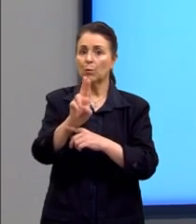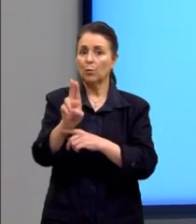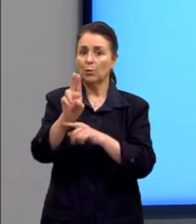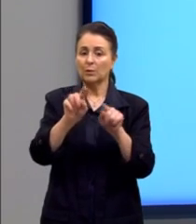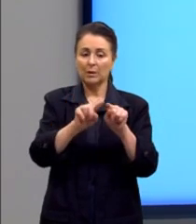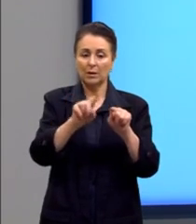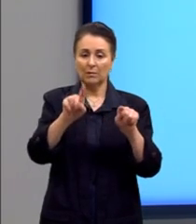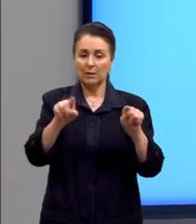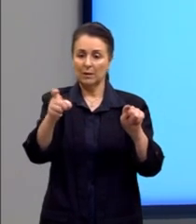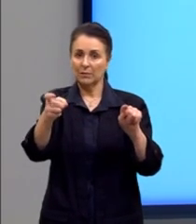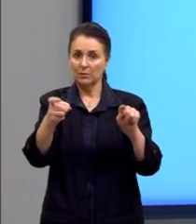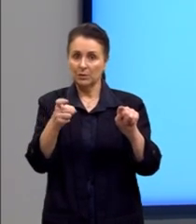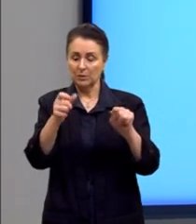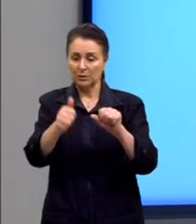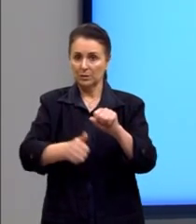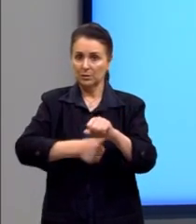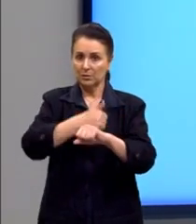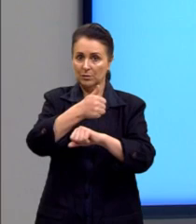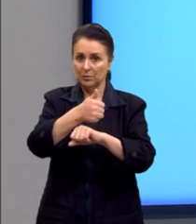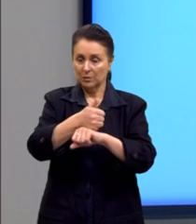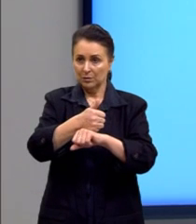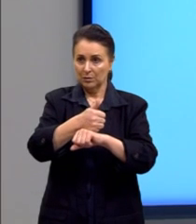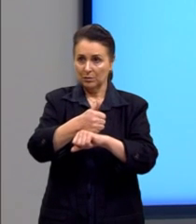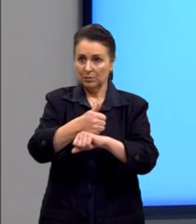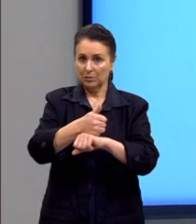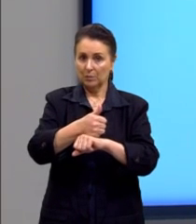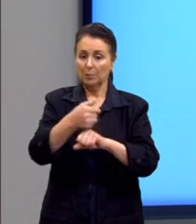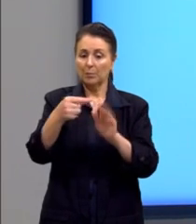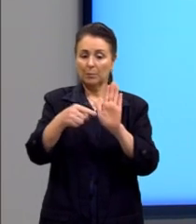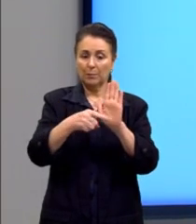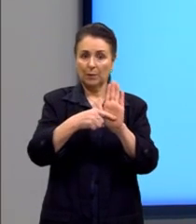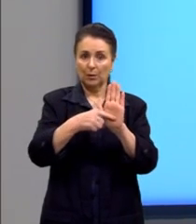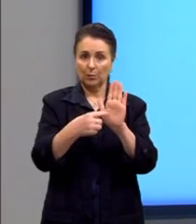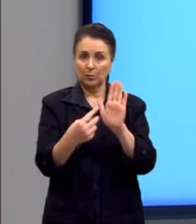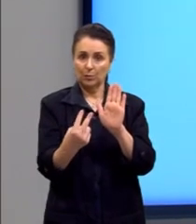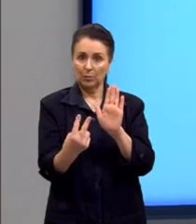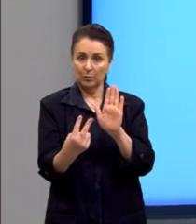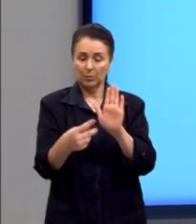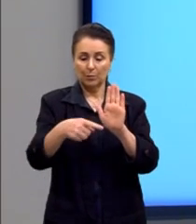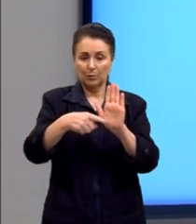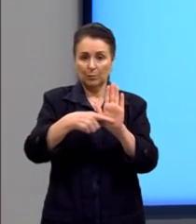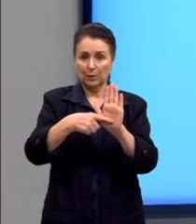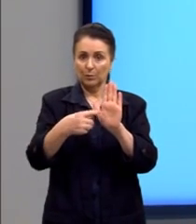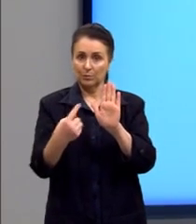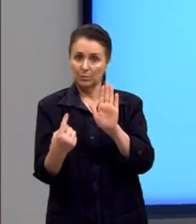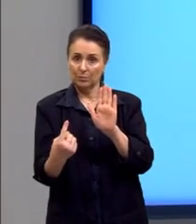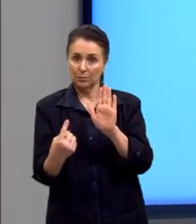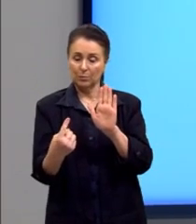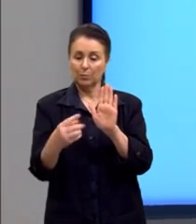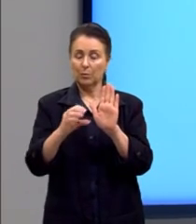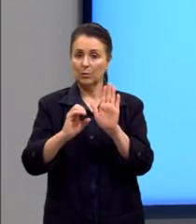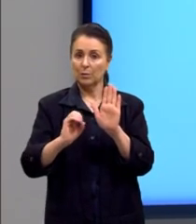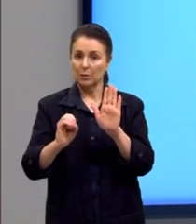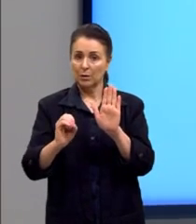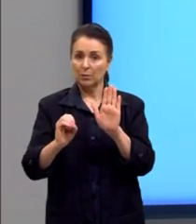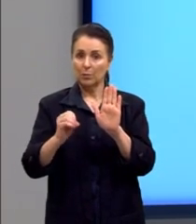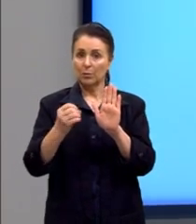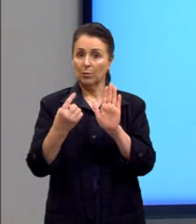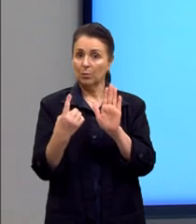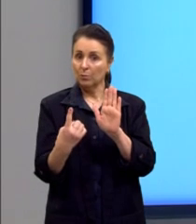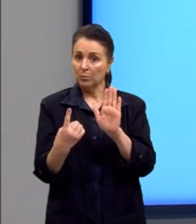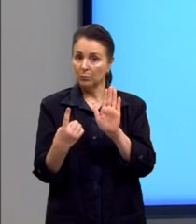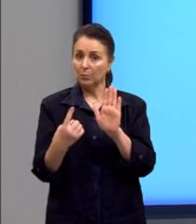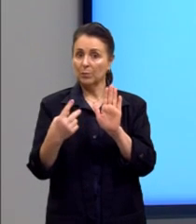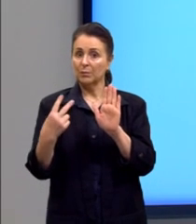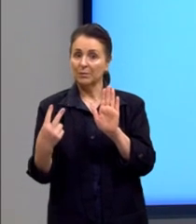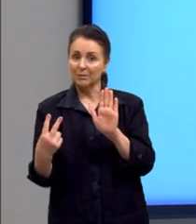substituindo, né? Por exemplo, aqui foi substituído por menos 2, depois por menos 1, por 0, por 1 e